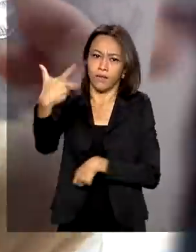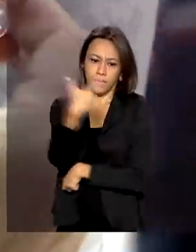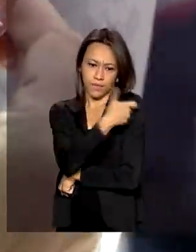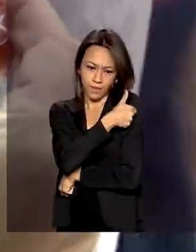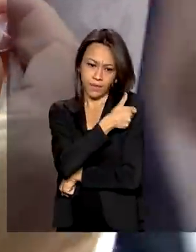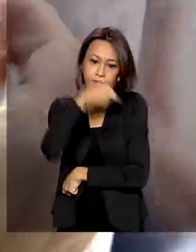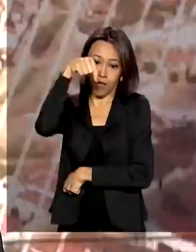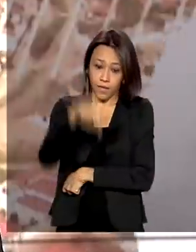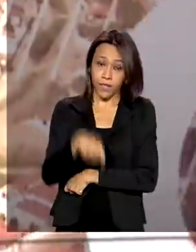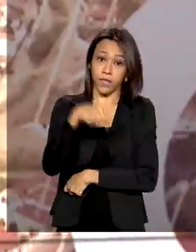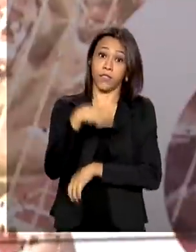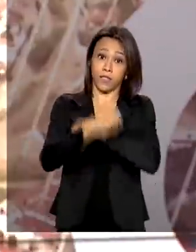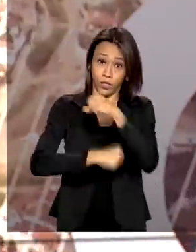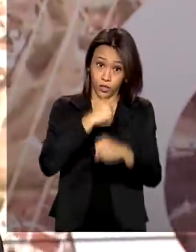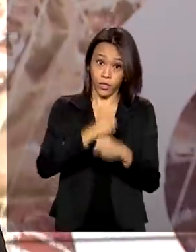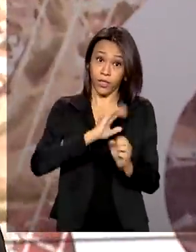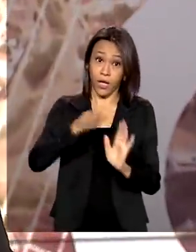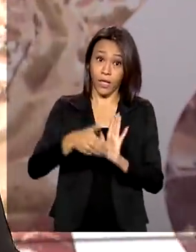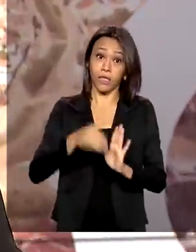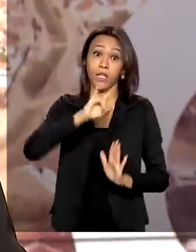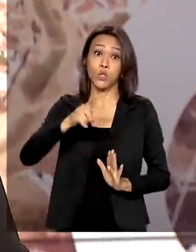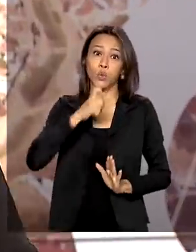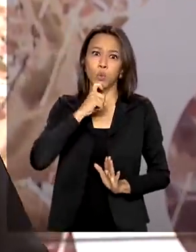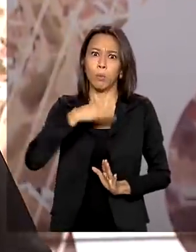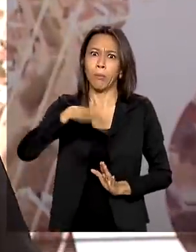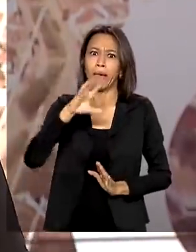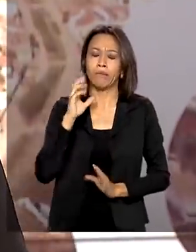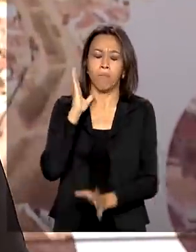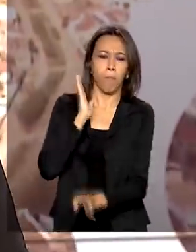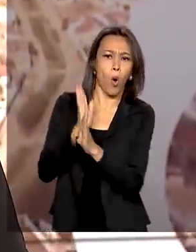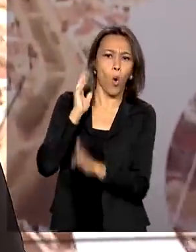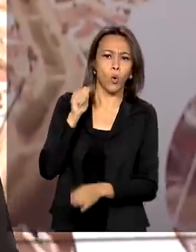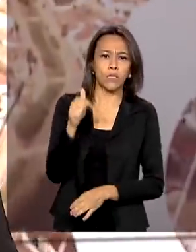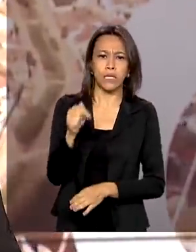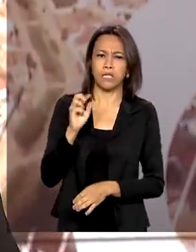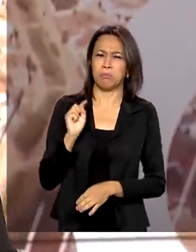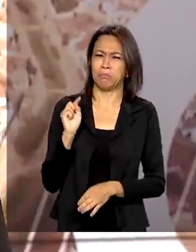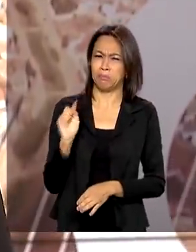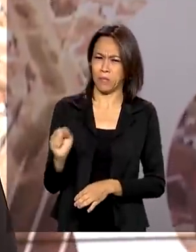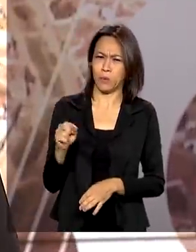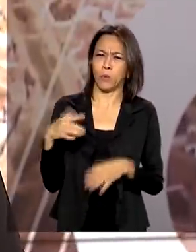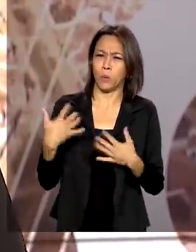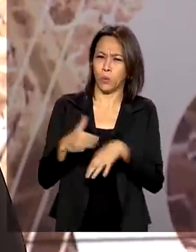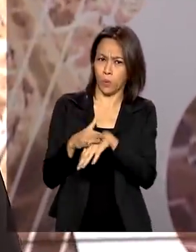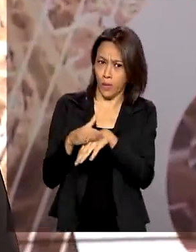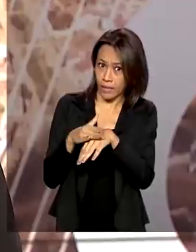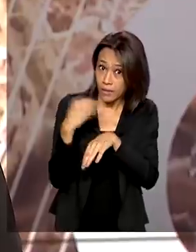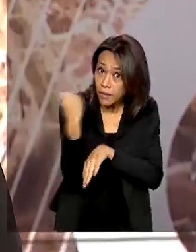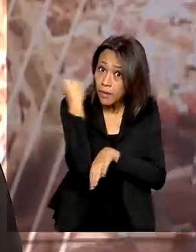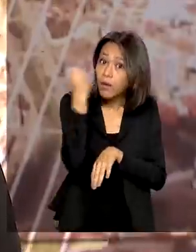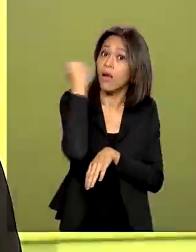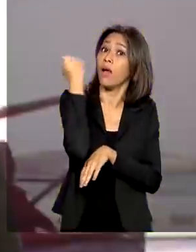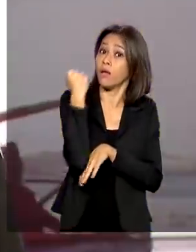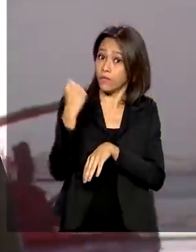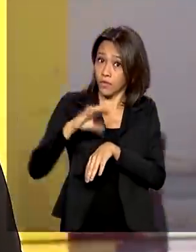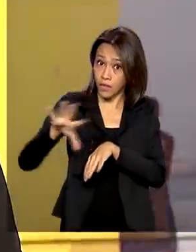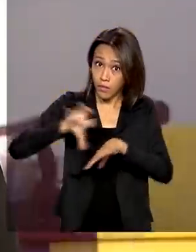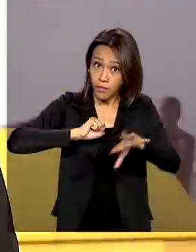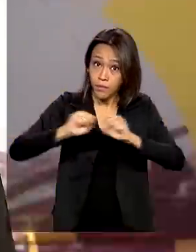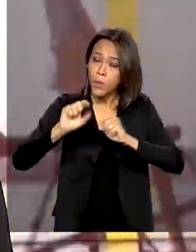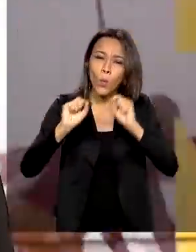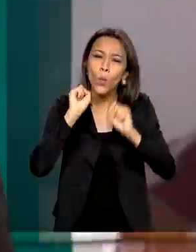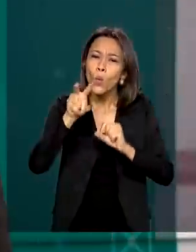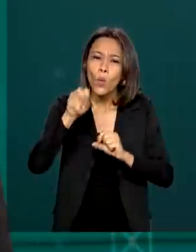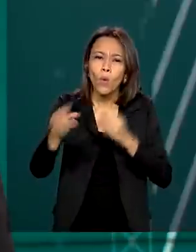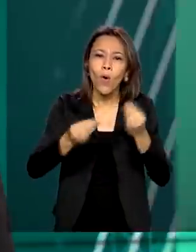Neste ano, até julho, foram confirmados mais de 7 mil casos da doença. O sarampo é uma doença grave e a transmissão do vírus